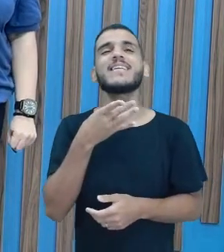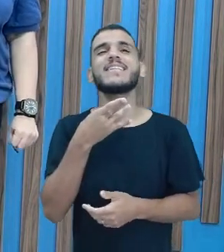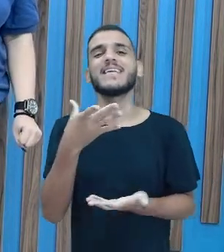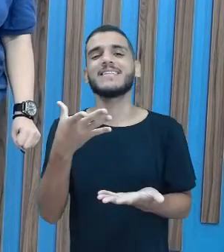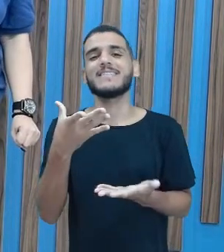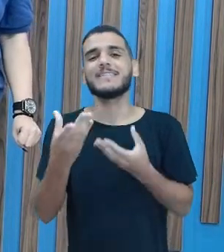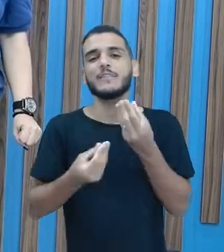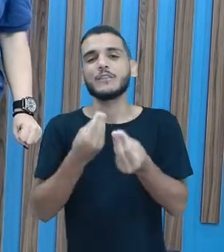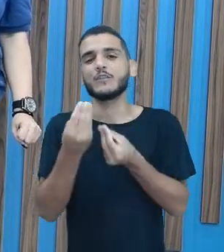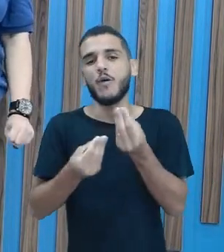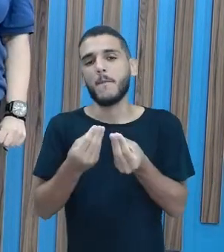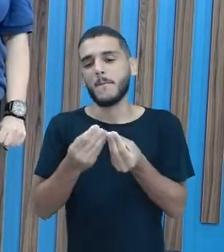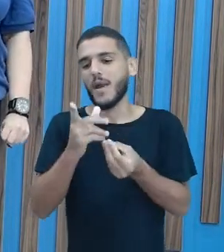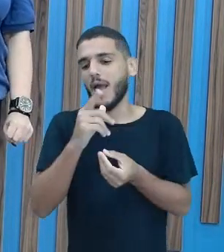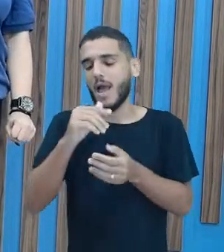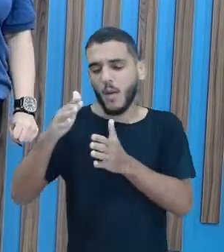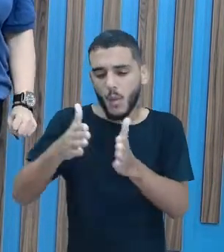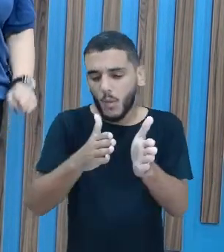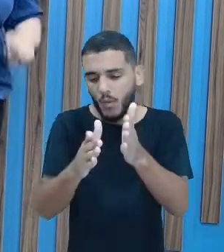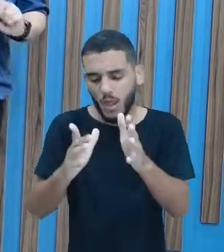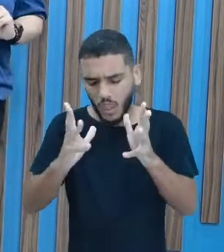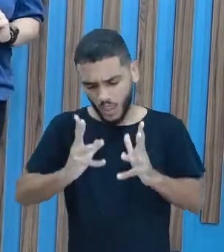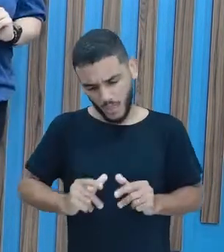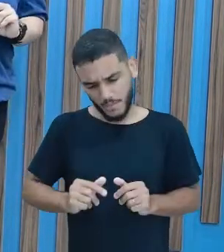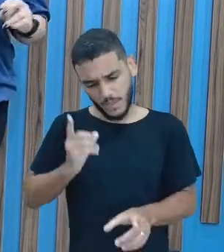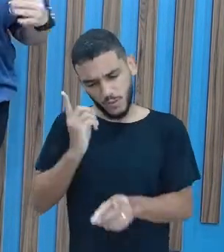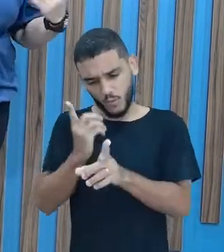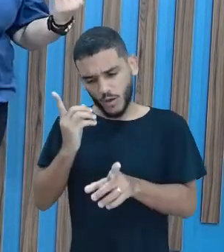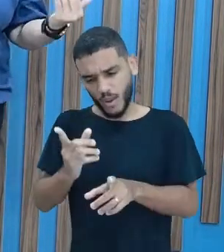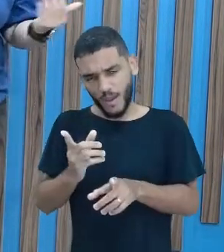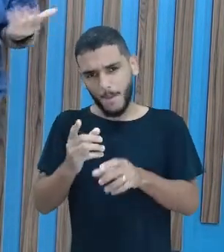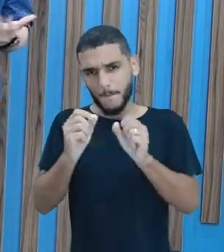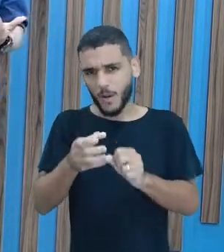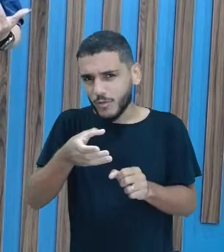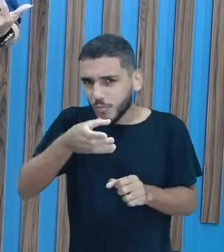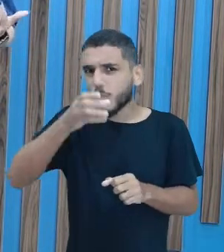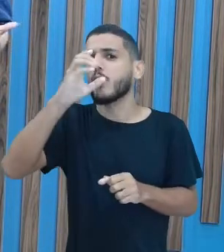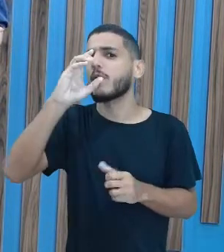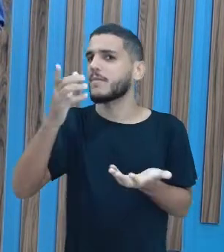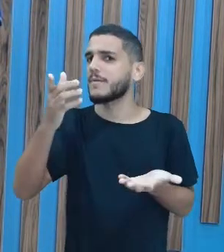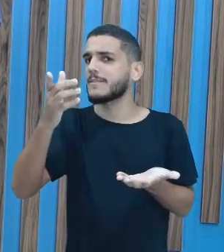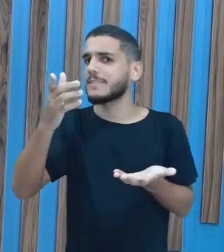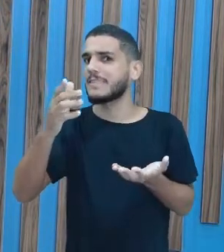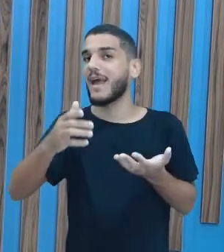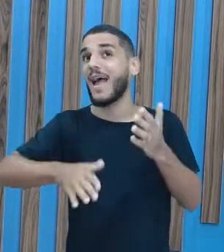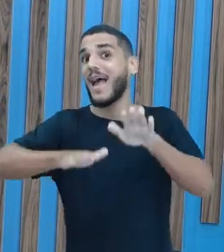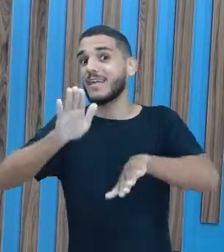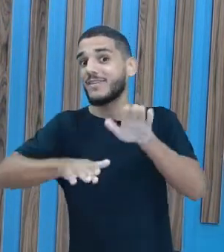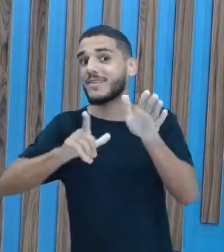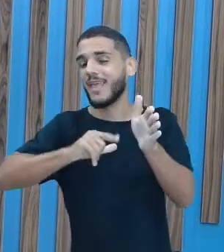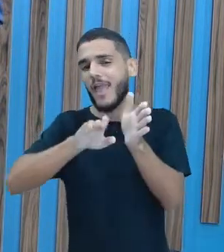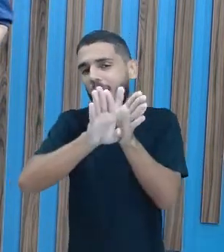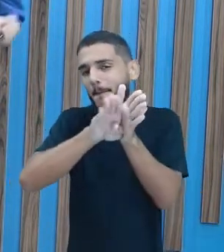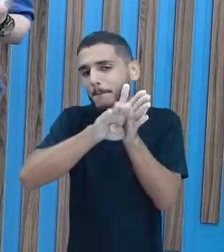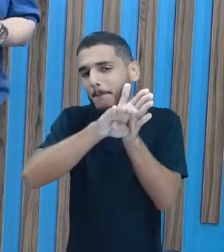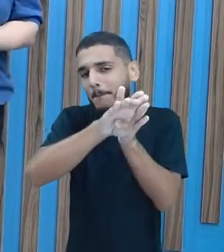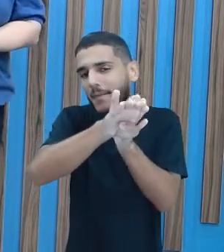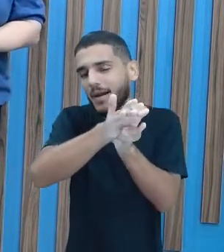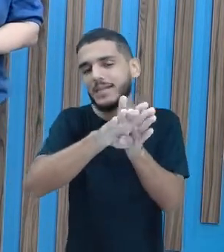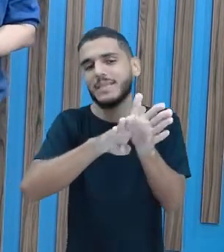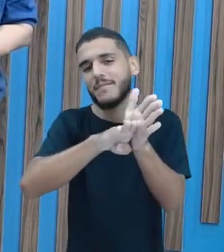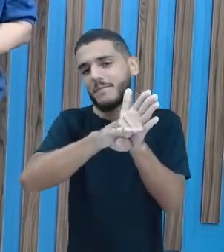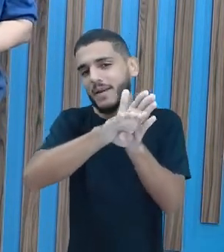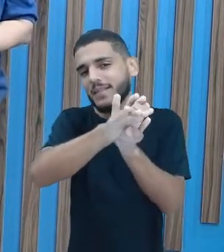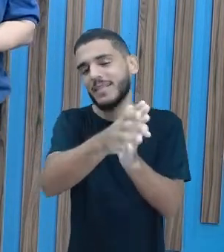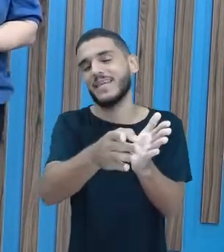Mas, gente, apesar da aparência, às vezes existem micro-organismos que estão ali no meio ambiente e que não